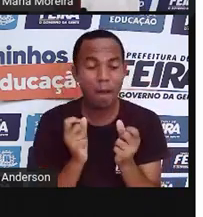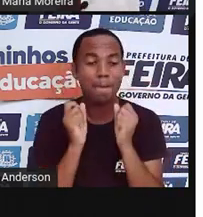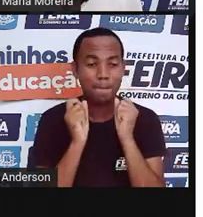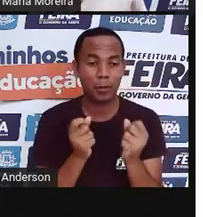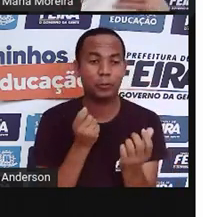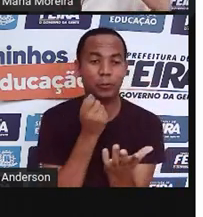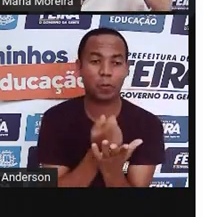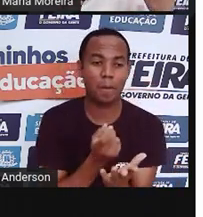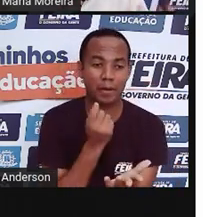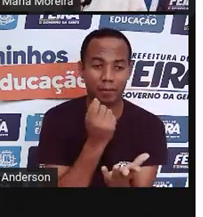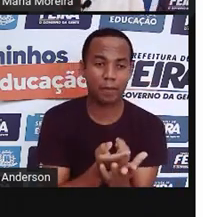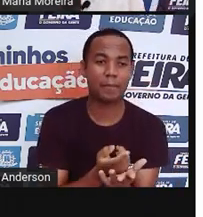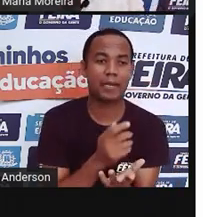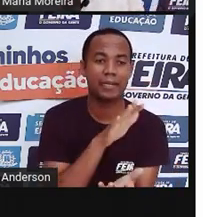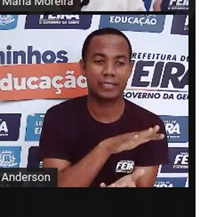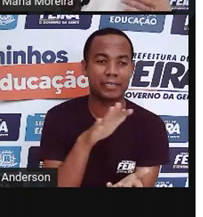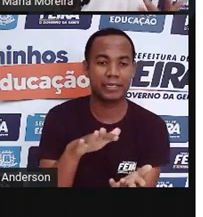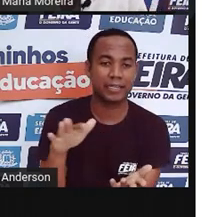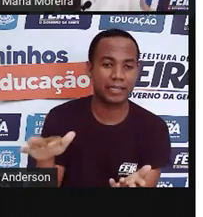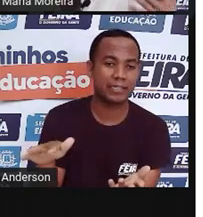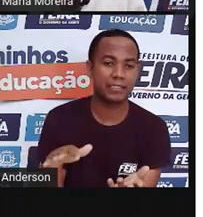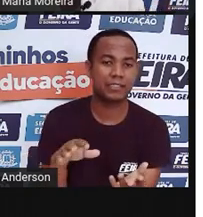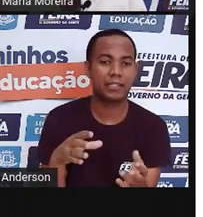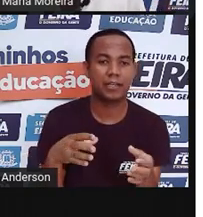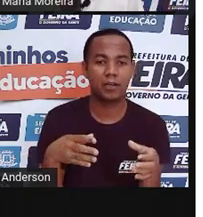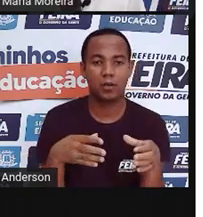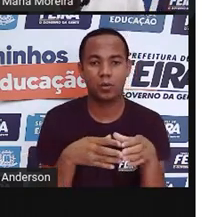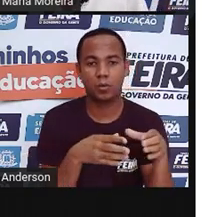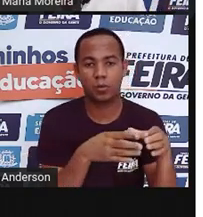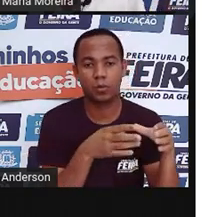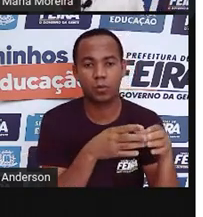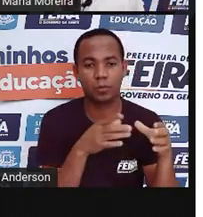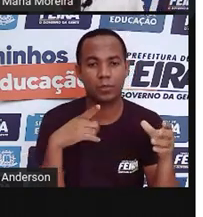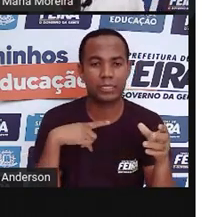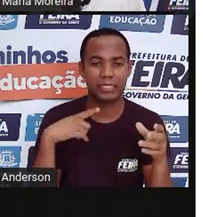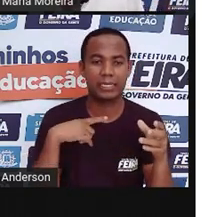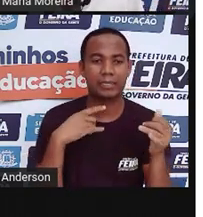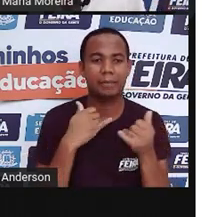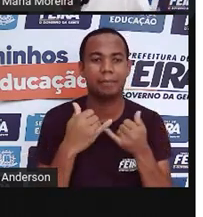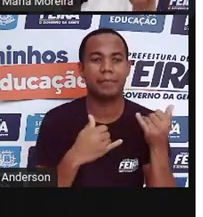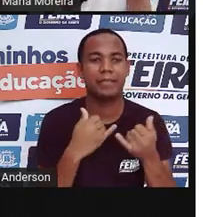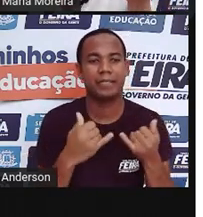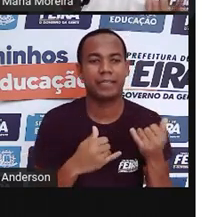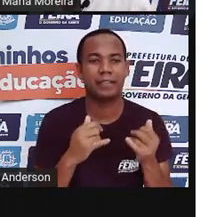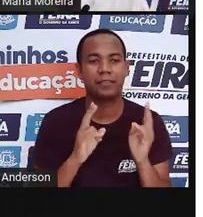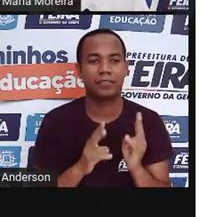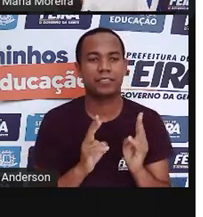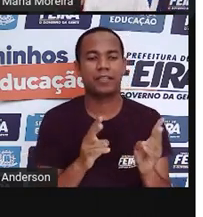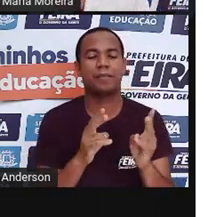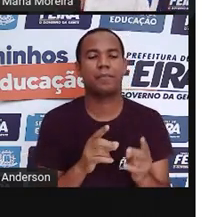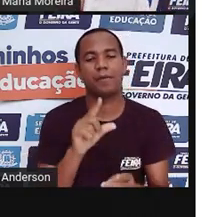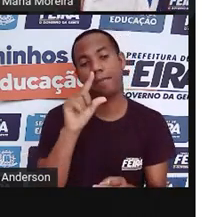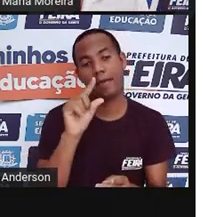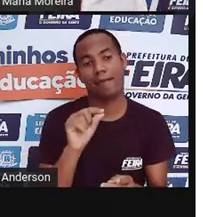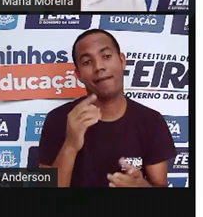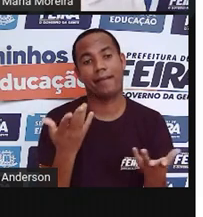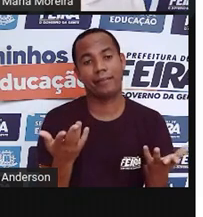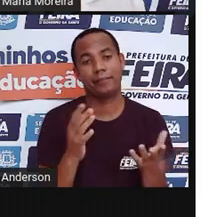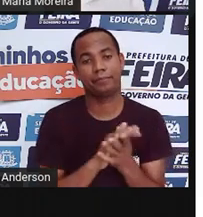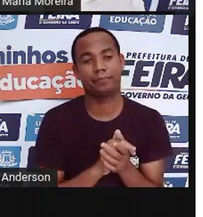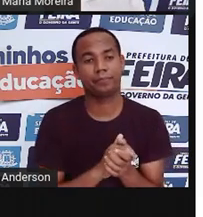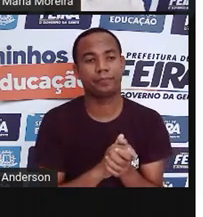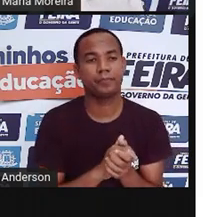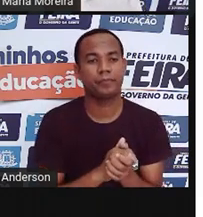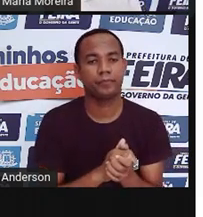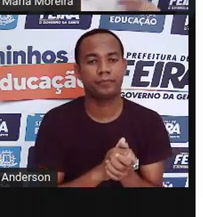brinquedos. Então, as crianças, elas começam a ter brinquedos com mais frequência porque agora é mais barato. E o que é